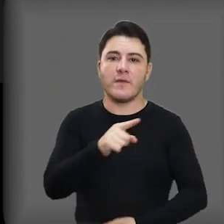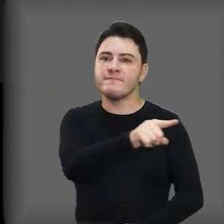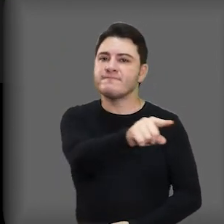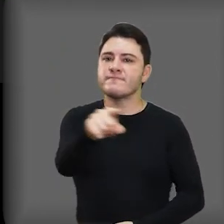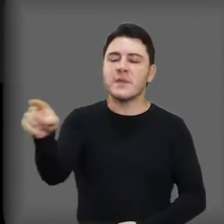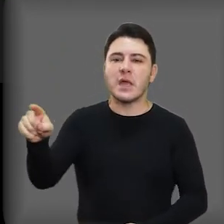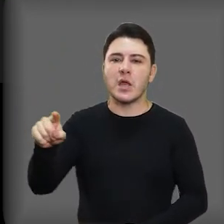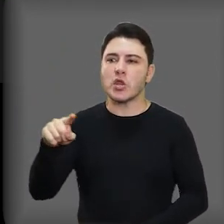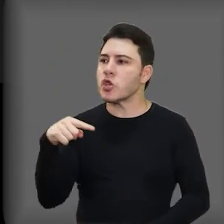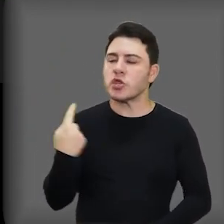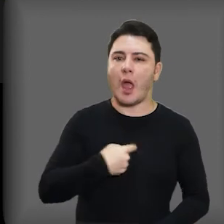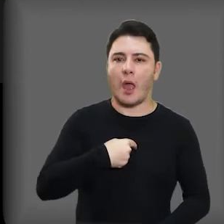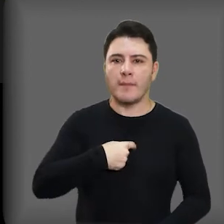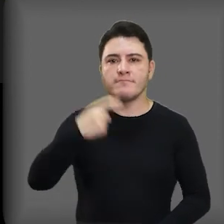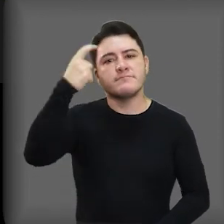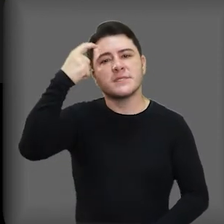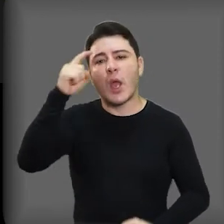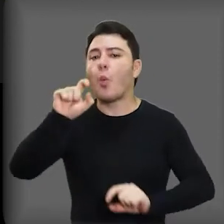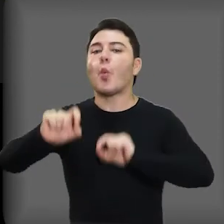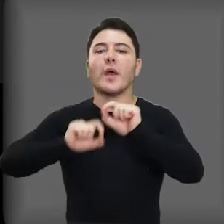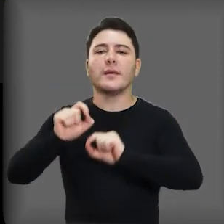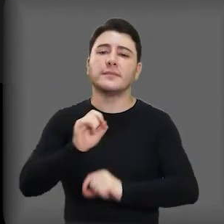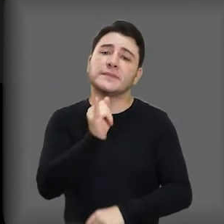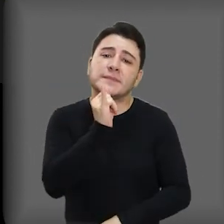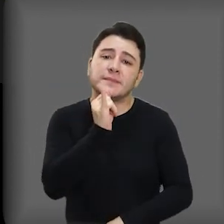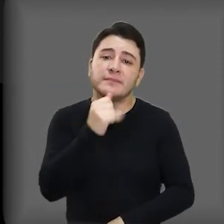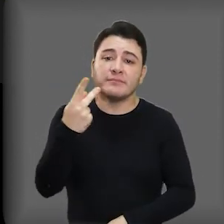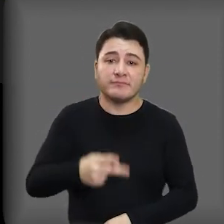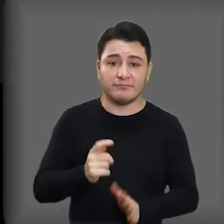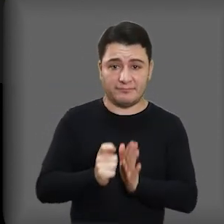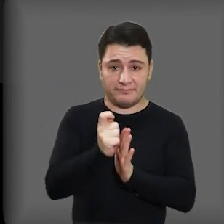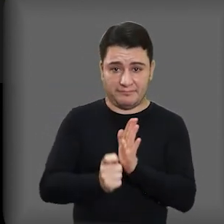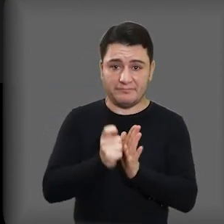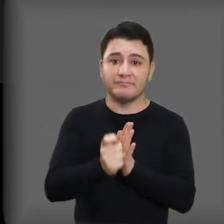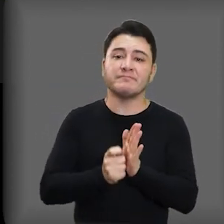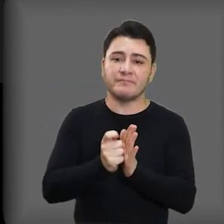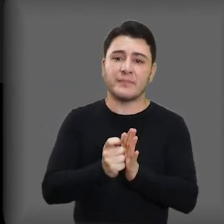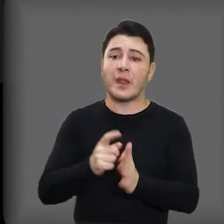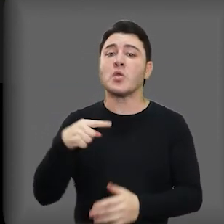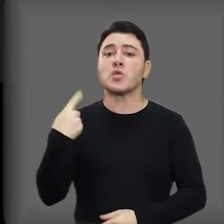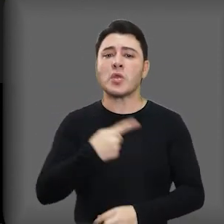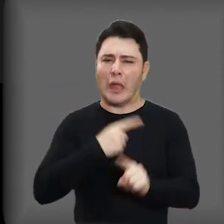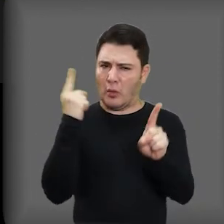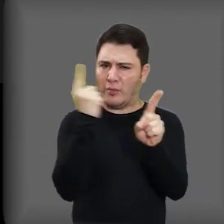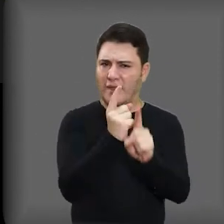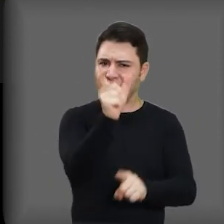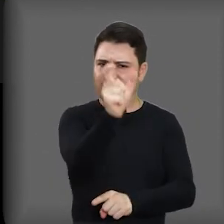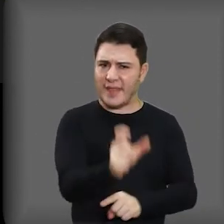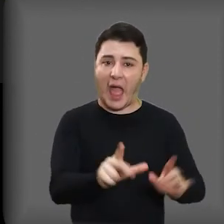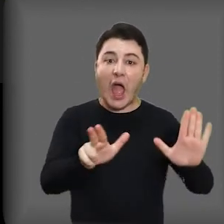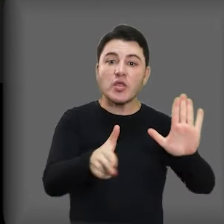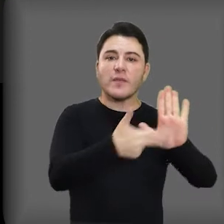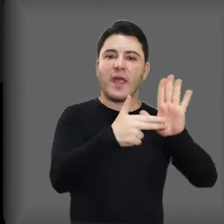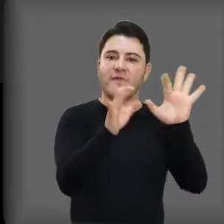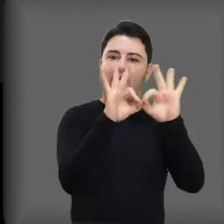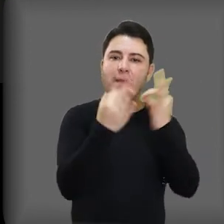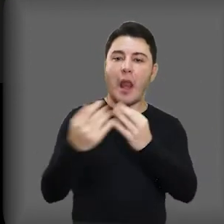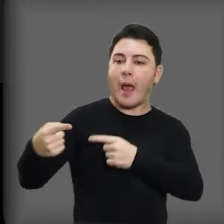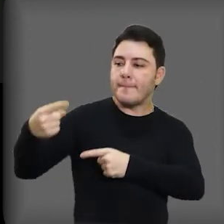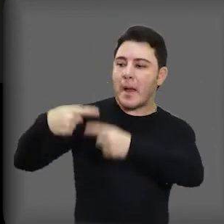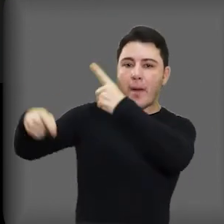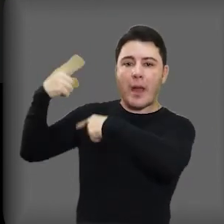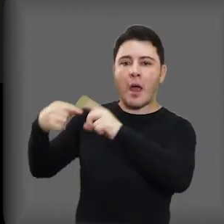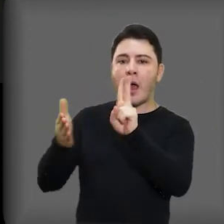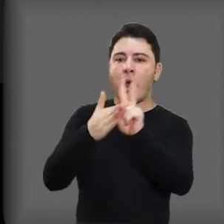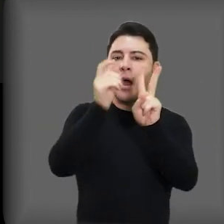O que todos esses movimentos têm a dizer? Vamos trazer as contranarrativas. A gente não encontra, é muito difícil você